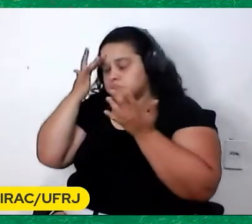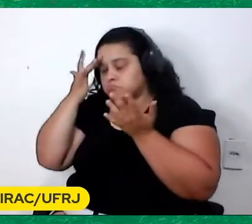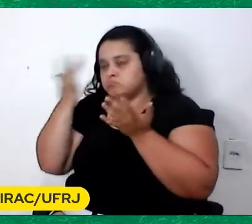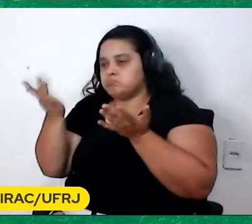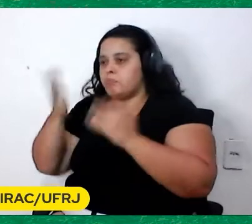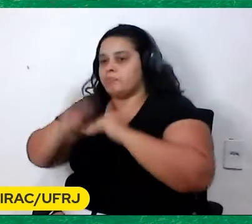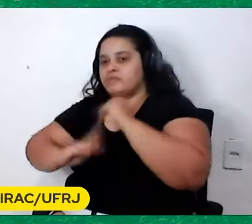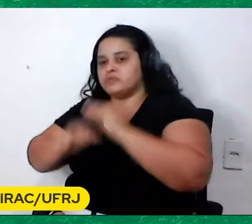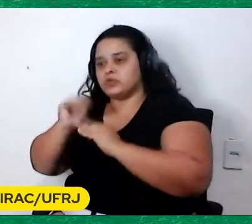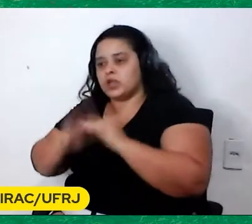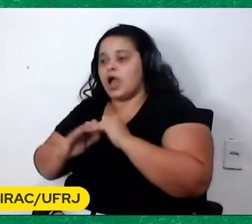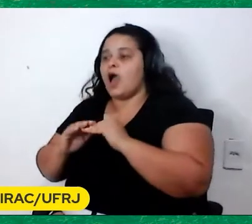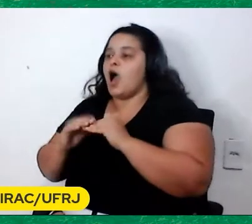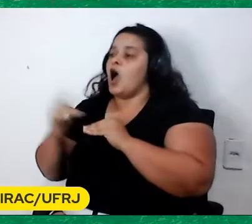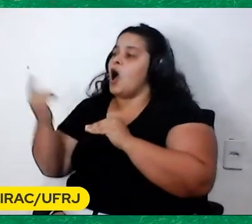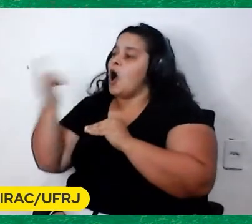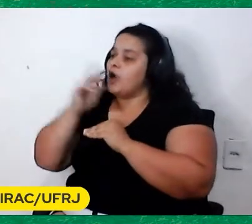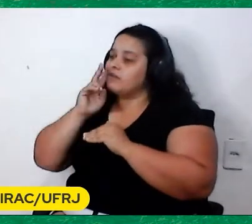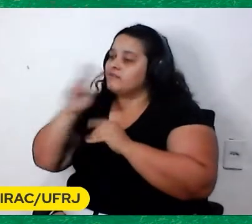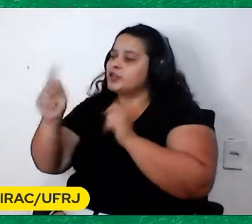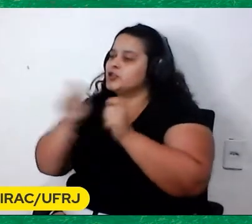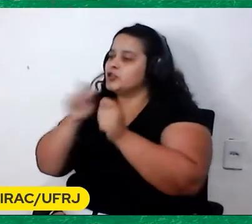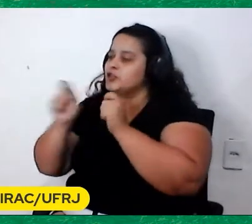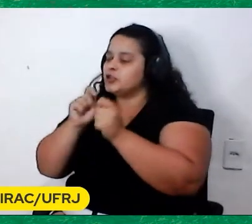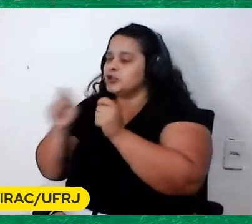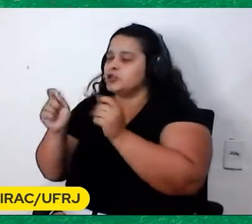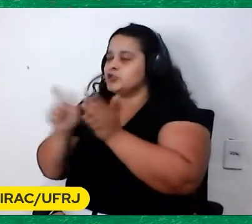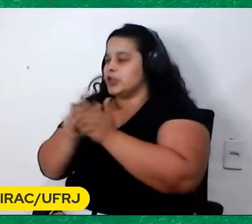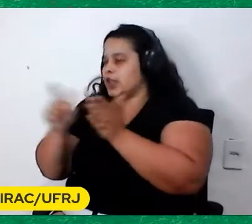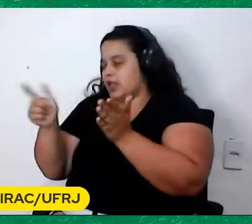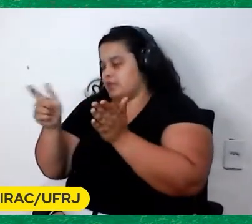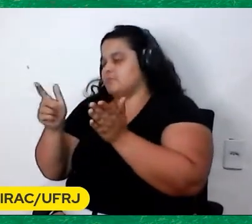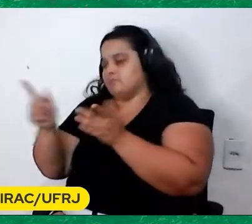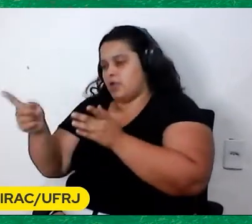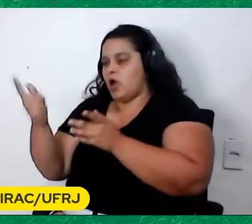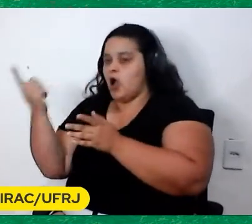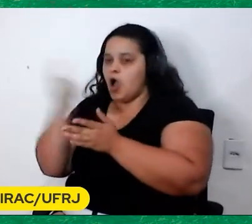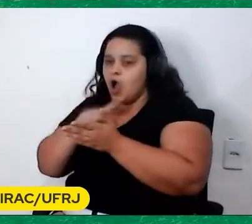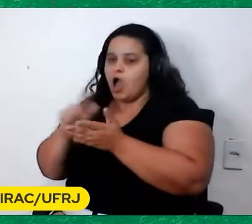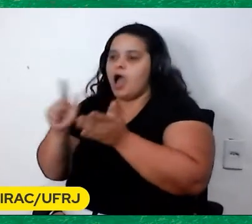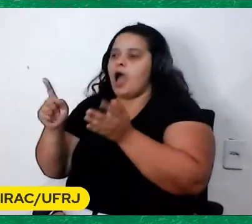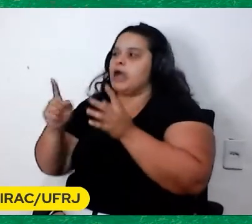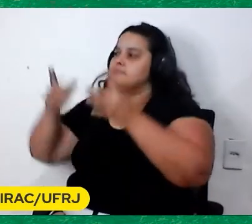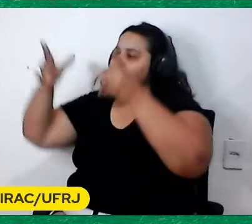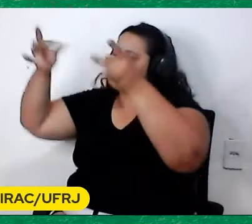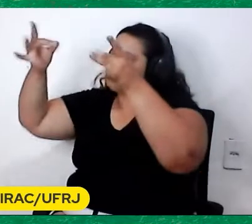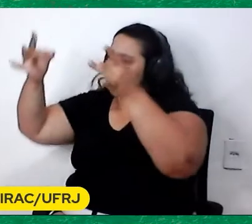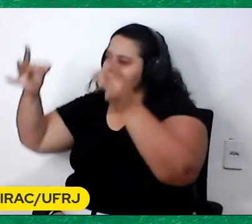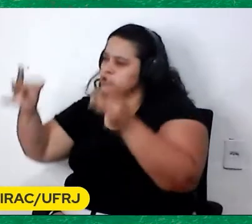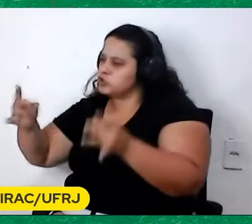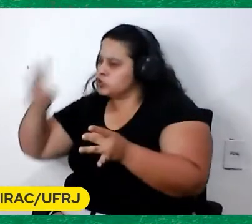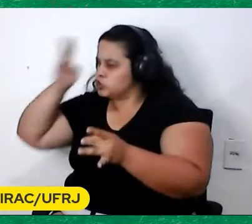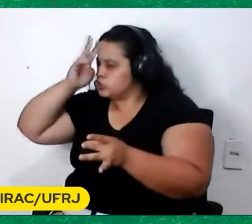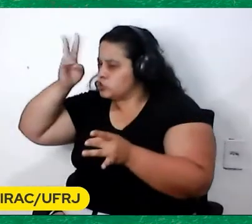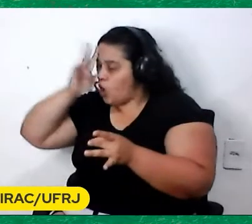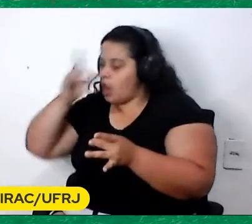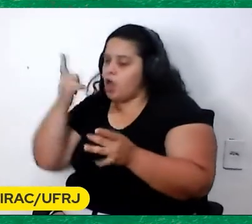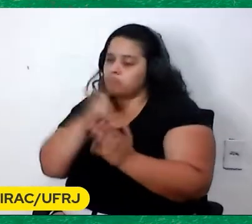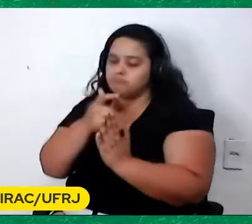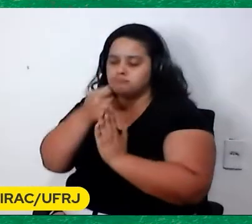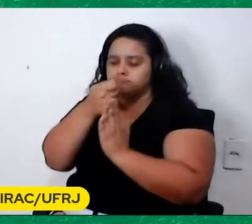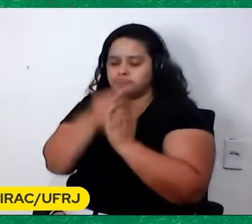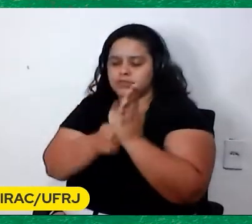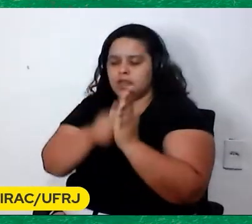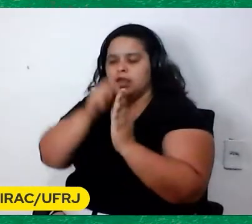Conversava com um jornalista Que então recolhia Suas impressões Sobre a carreira E produzia um texto Em primeira